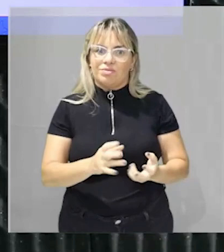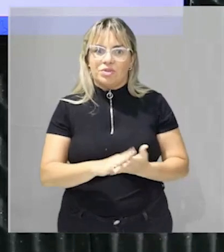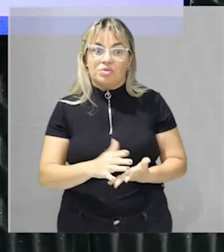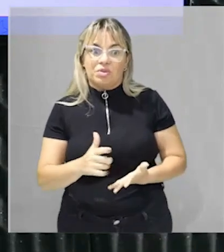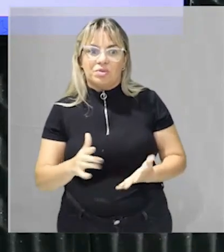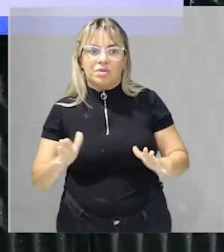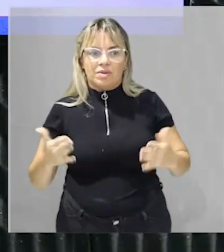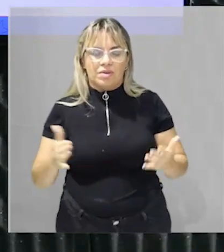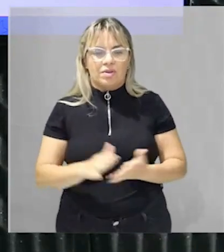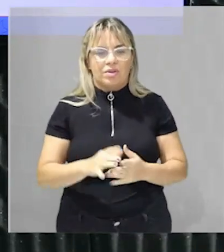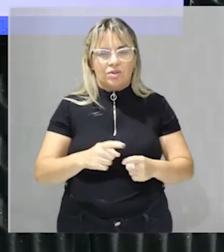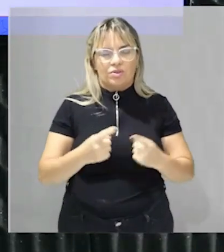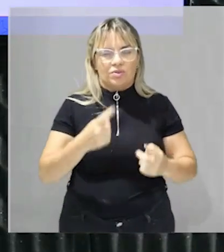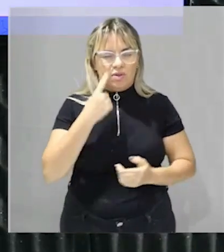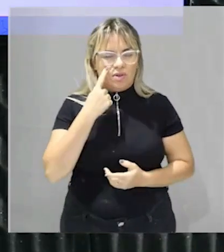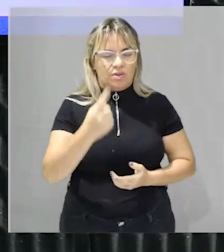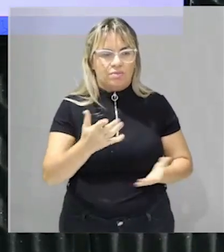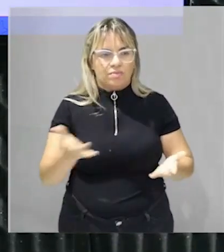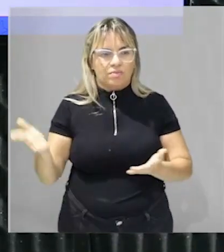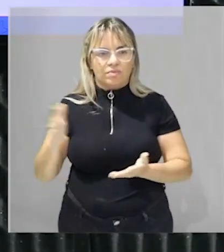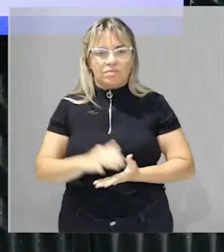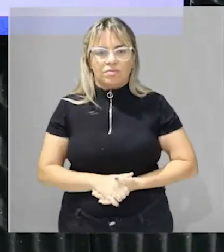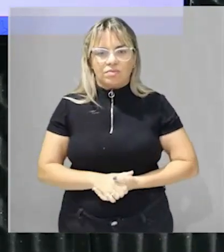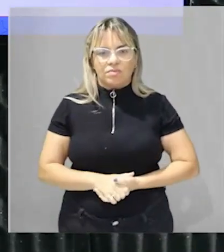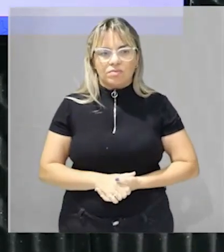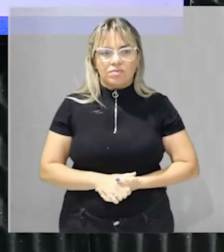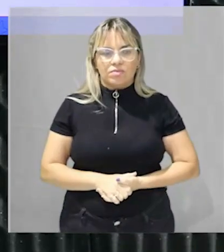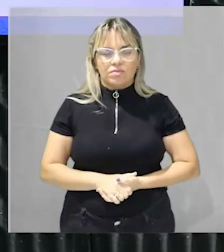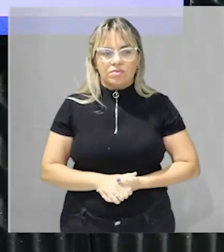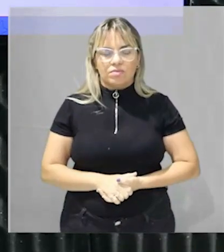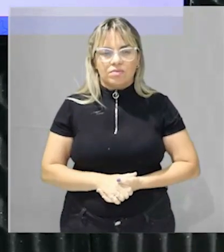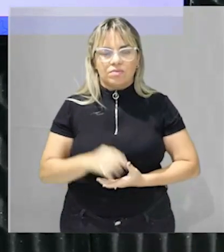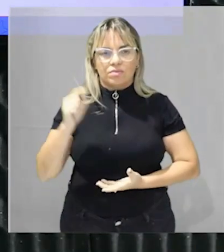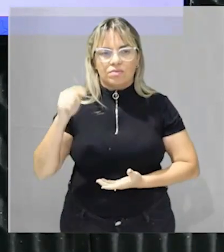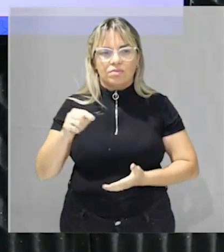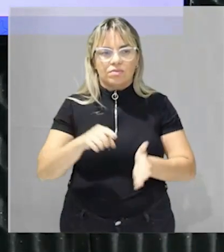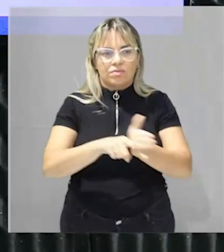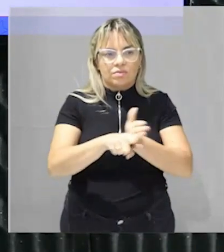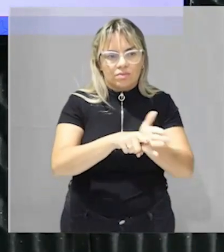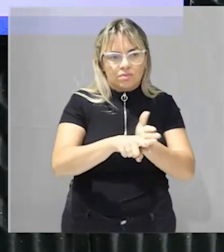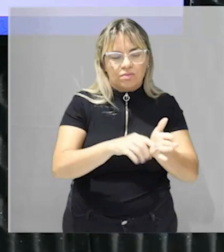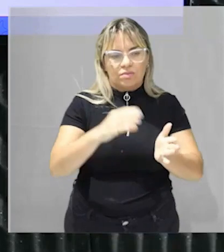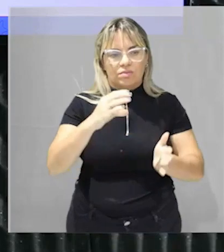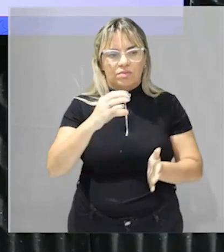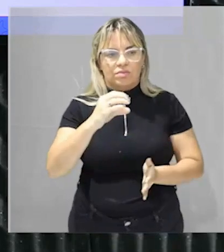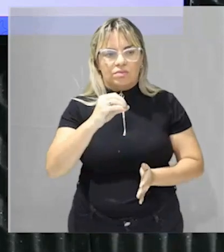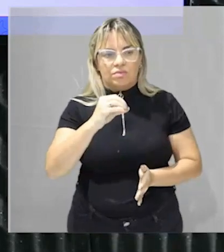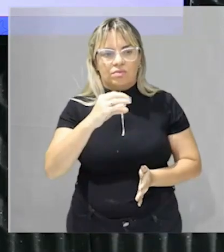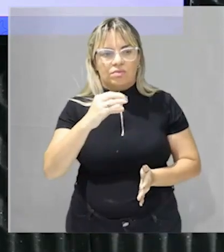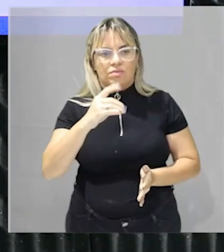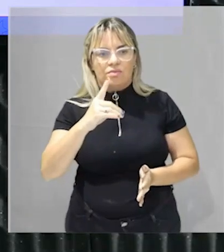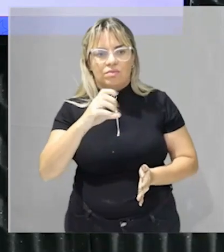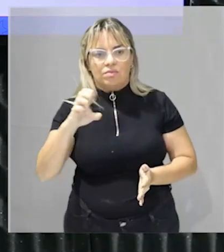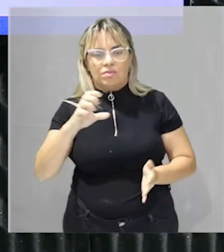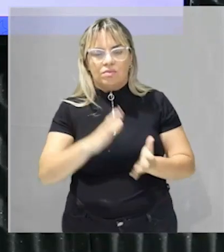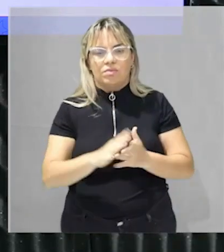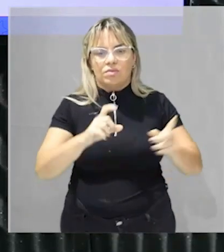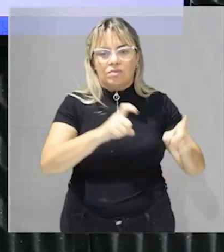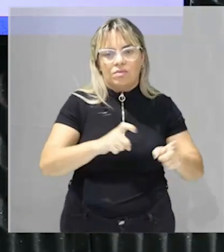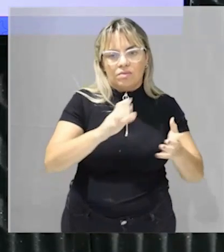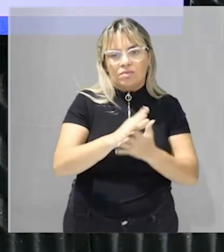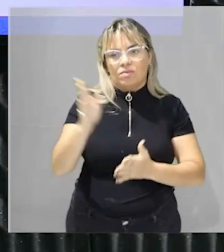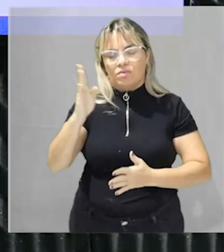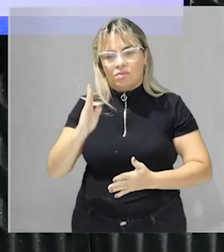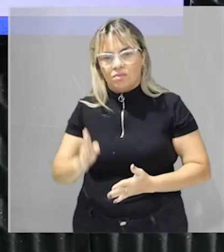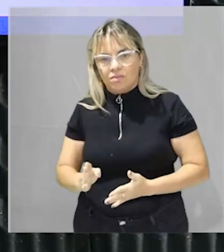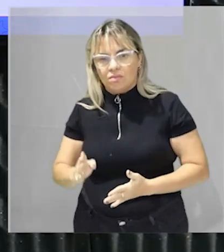olha aí rapidamente diz o seguinte de acordo com o estatuto com o estudo da organização para a cooperação e desenvolvimento